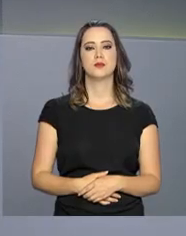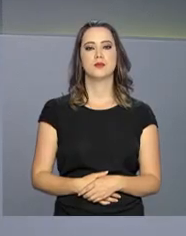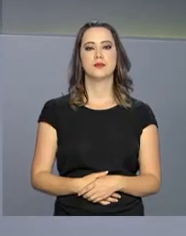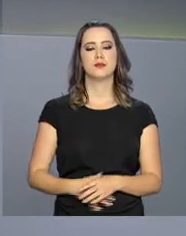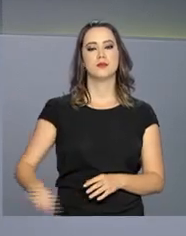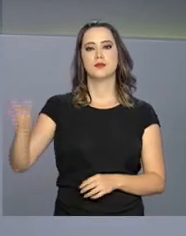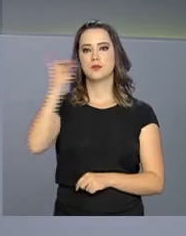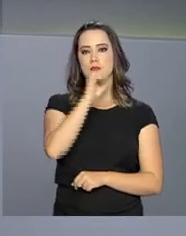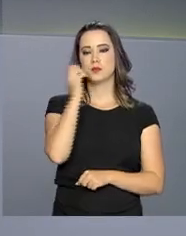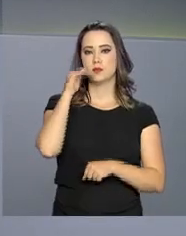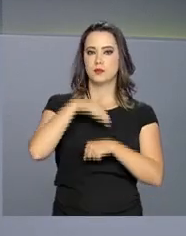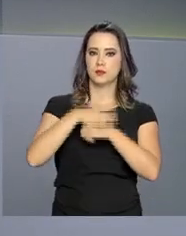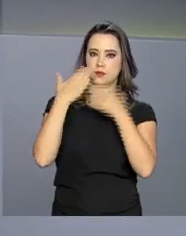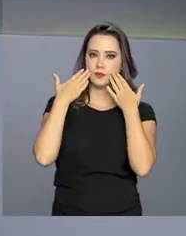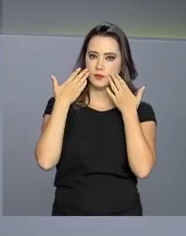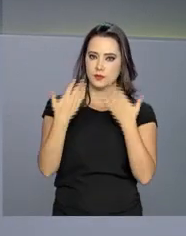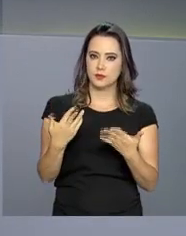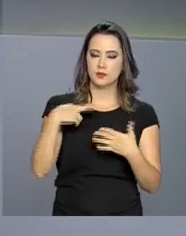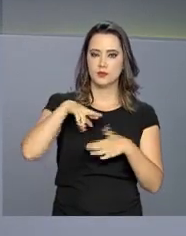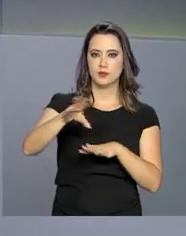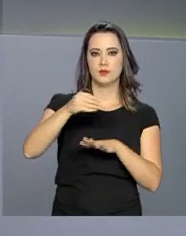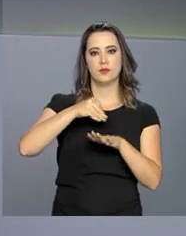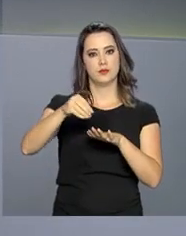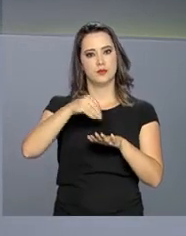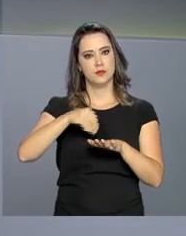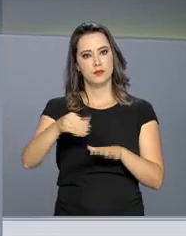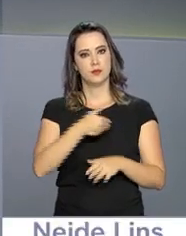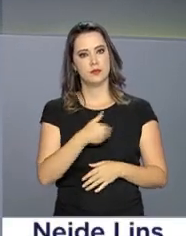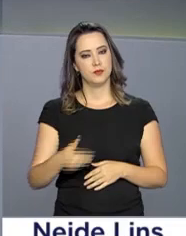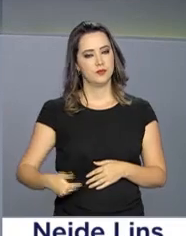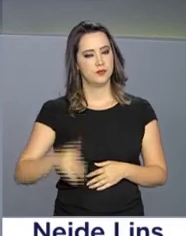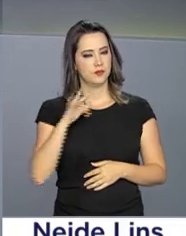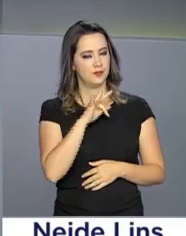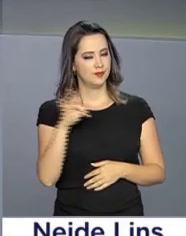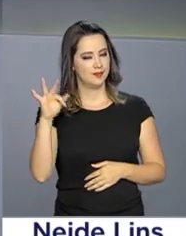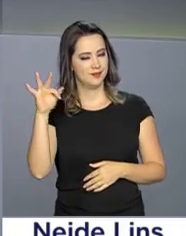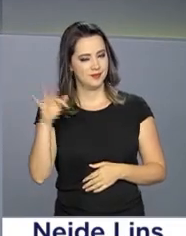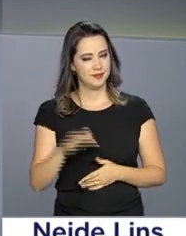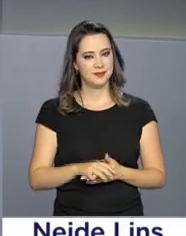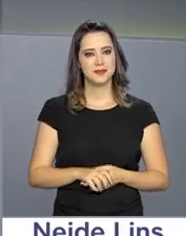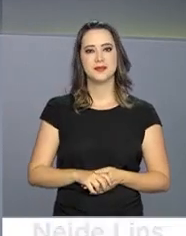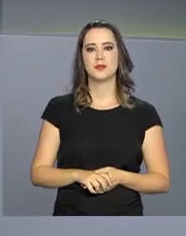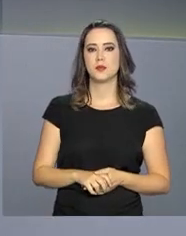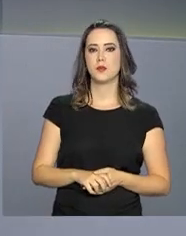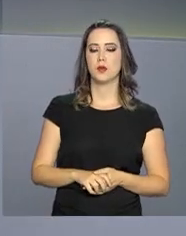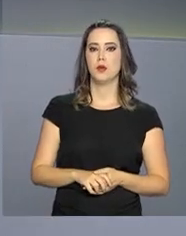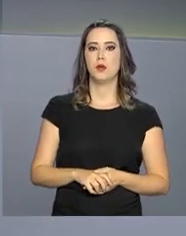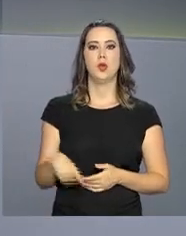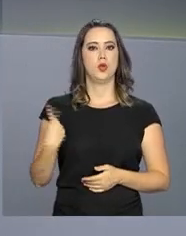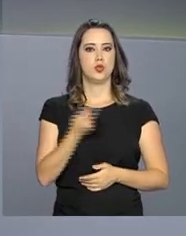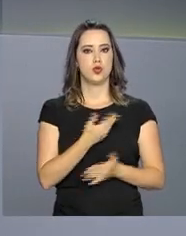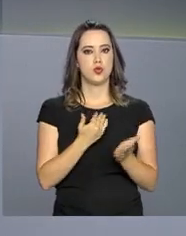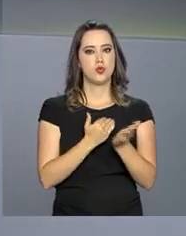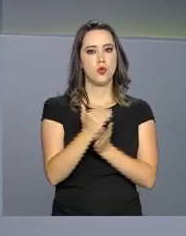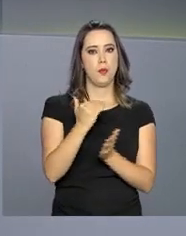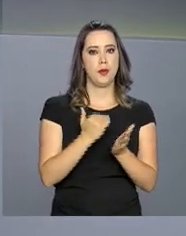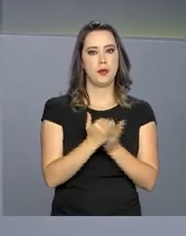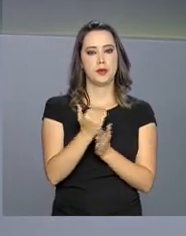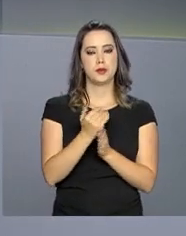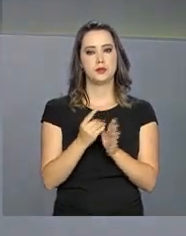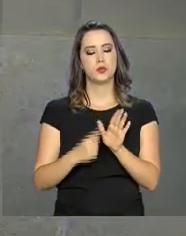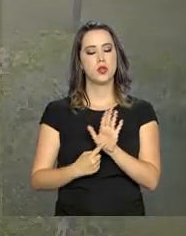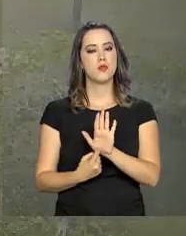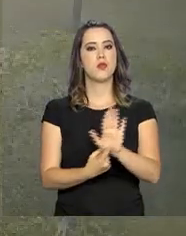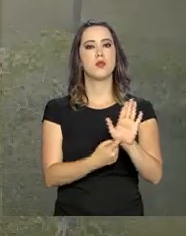Olá, boa noite. Estamos no ar com as notícias do governo federal em mais uma edição do repórter NBR. A gente começa com